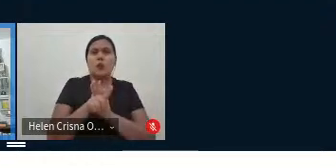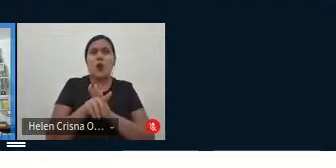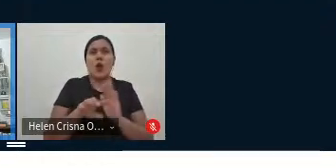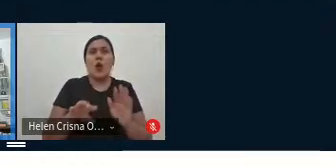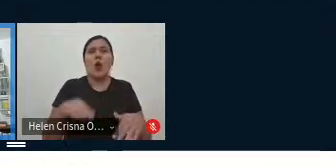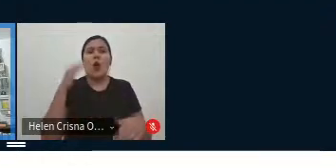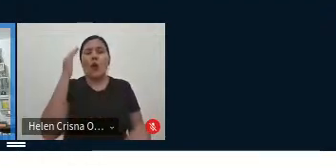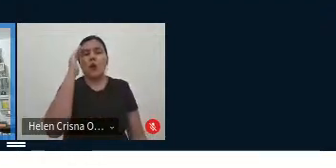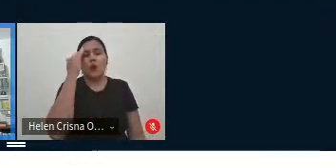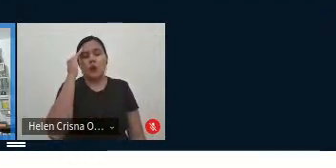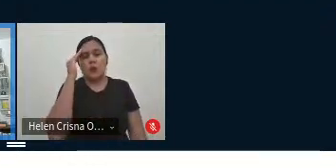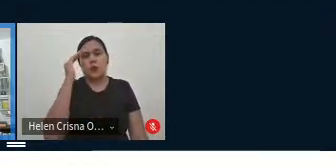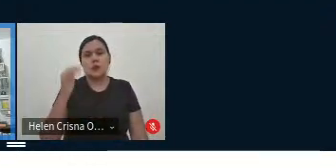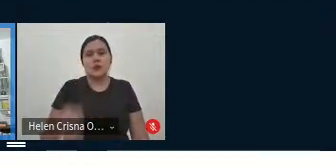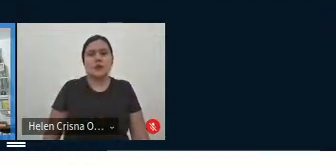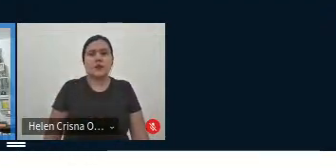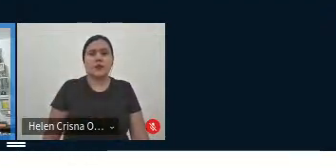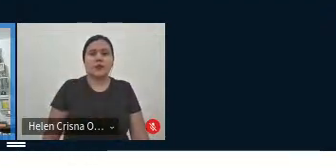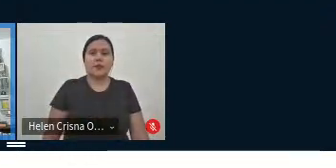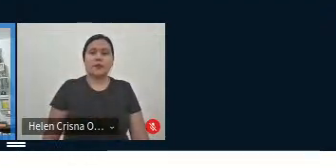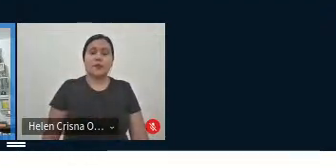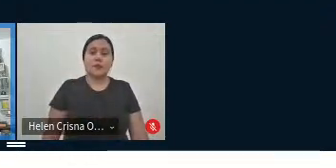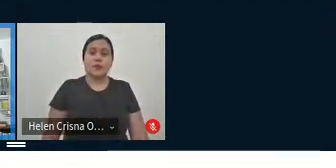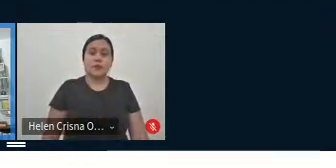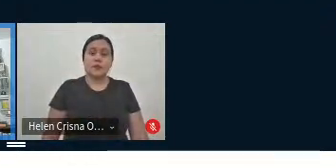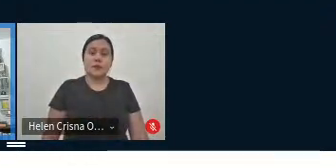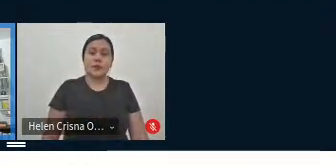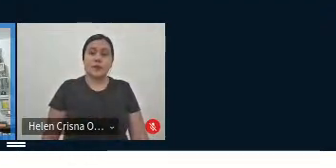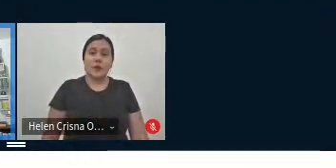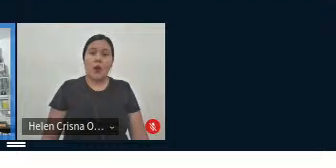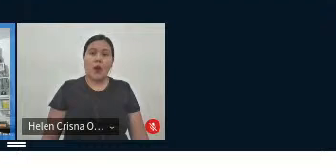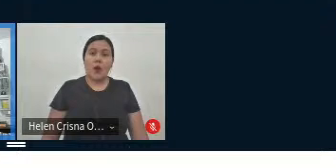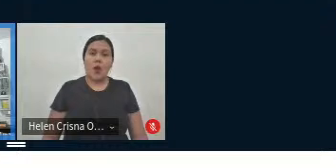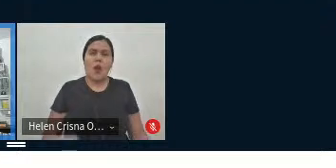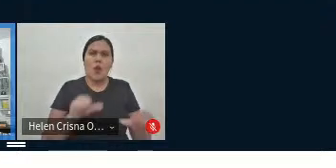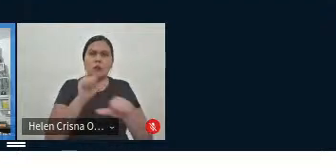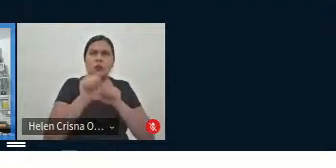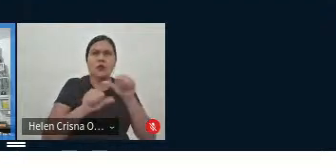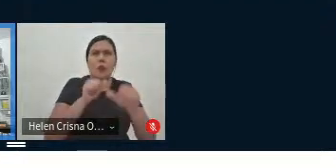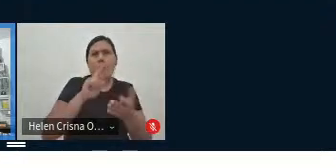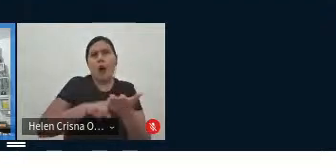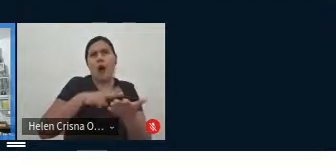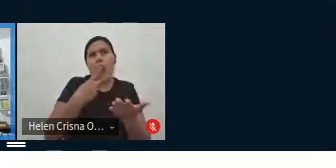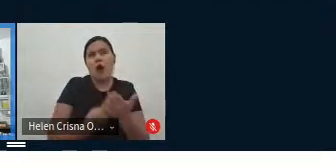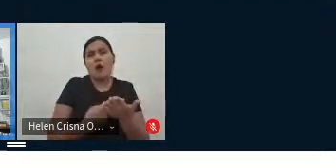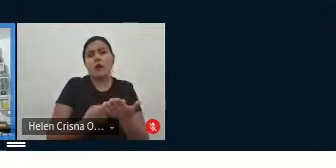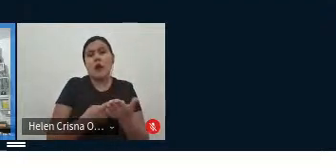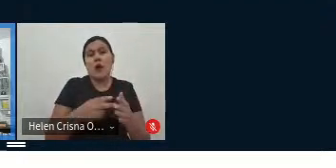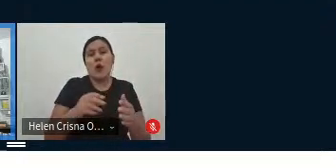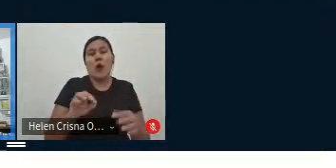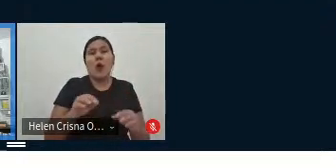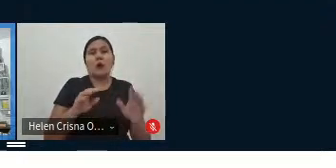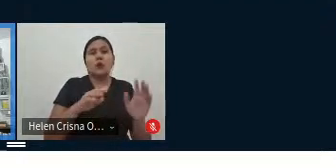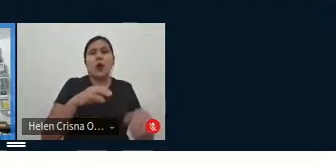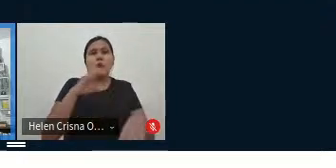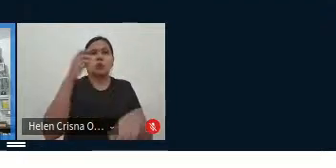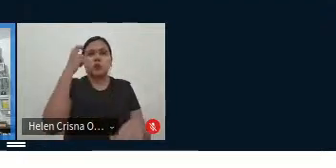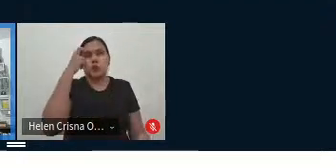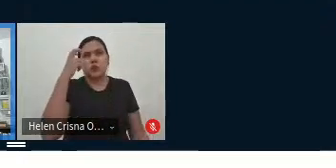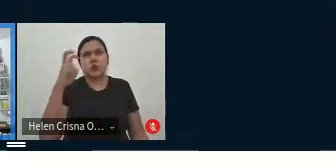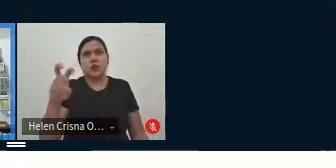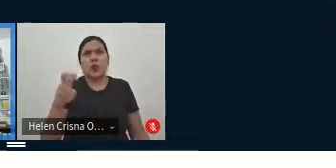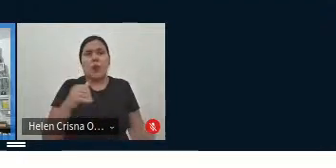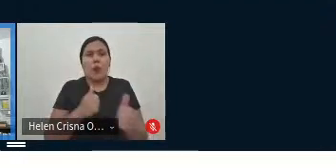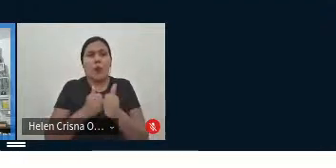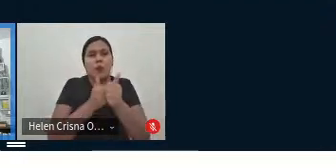compreensão, né? E aí eu ia moldando a minha tradução muito nesse viés mais cultural, mais